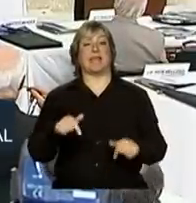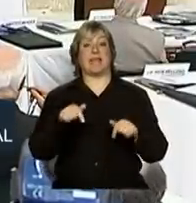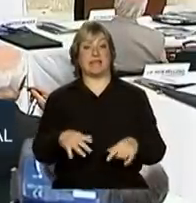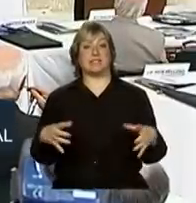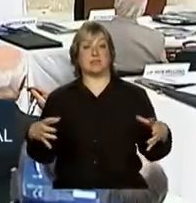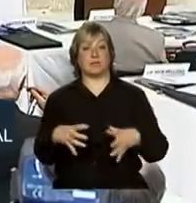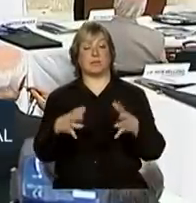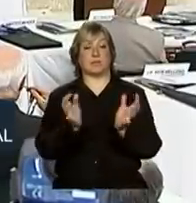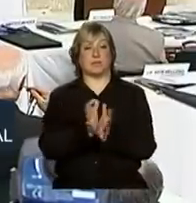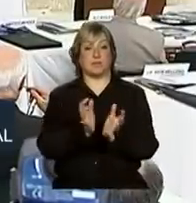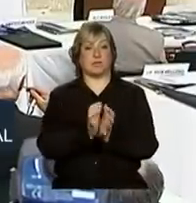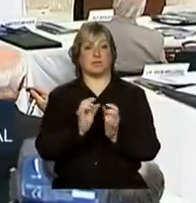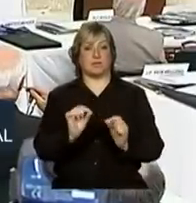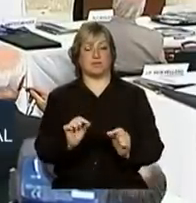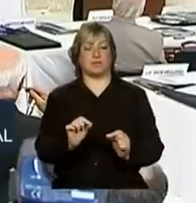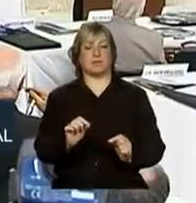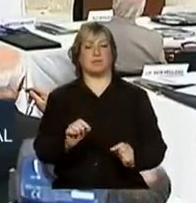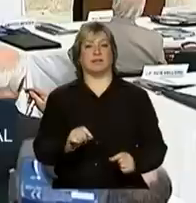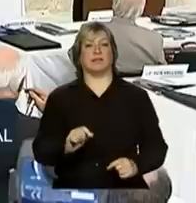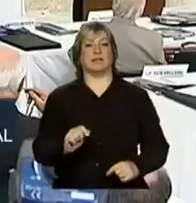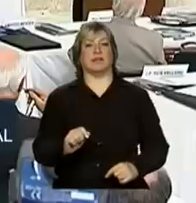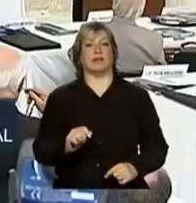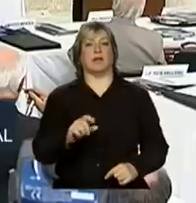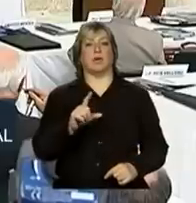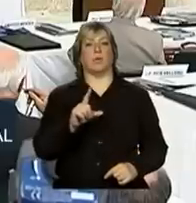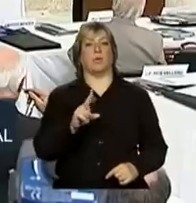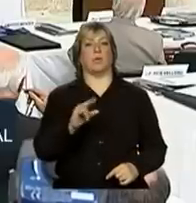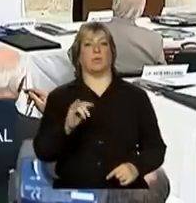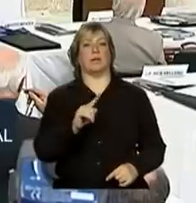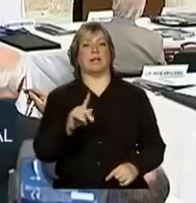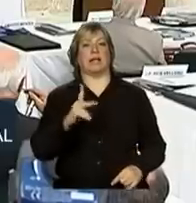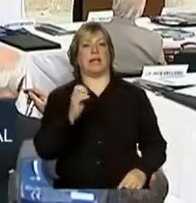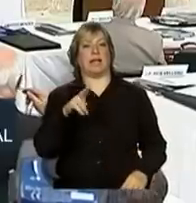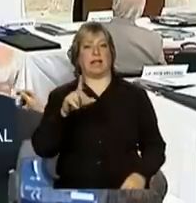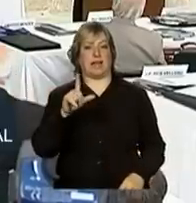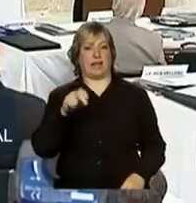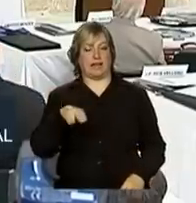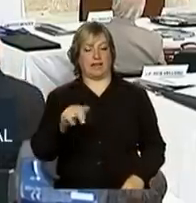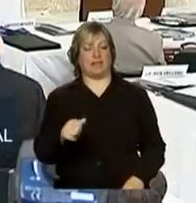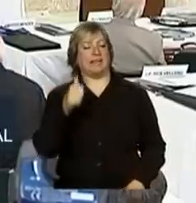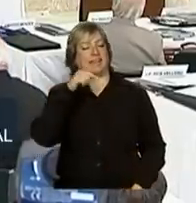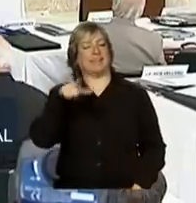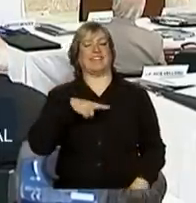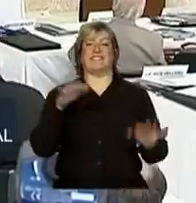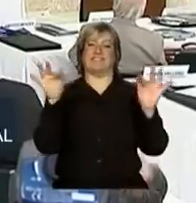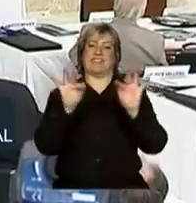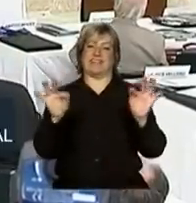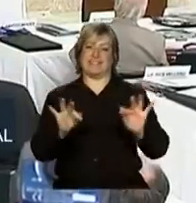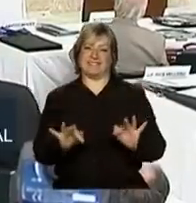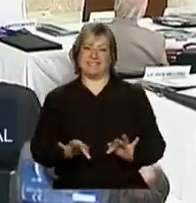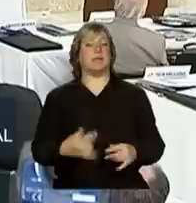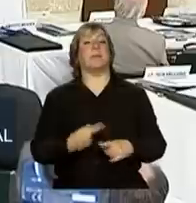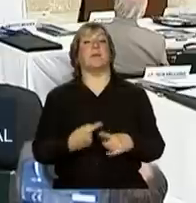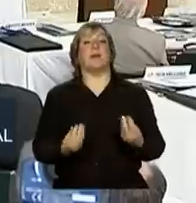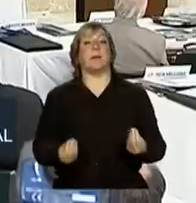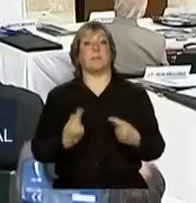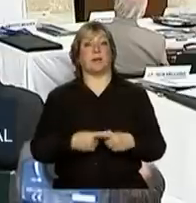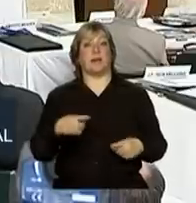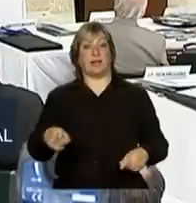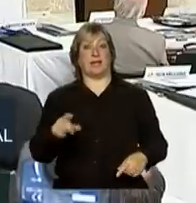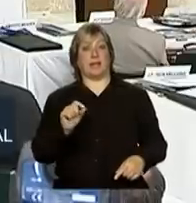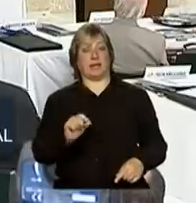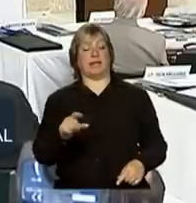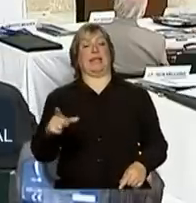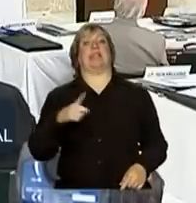Esse movimento... A Luiz Helena. Ah, cadê a Luiz Helena? A Luiz Helena está aqui. Ah lá, a Luiz Helena. Ah, como ela está feliz. Por quê? A Luiz Helena está